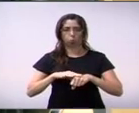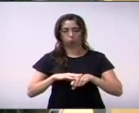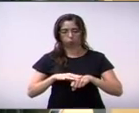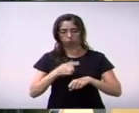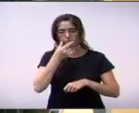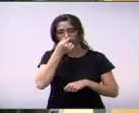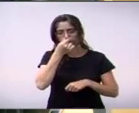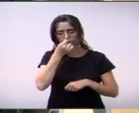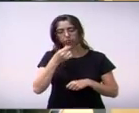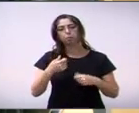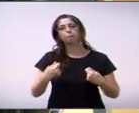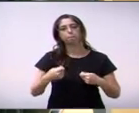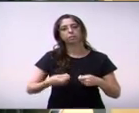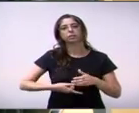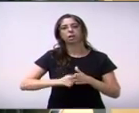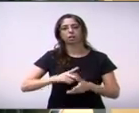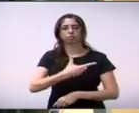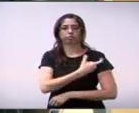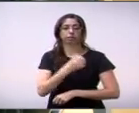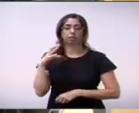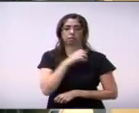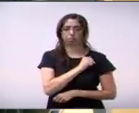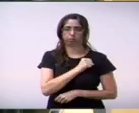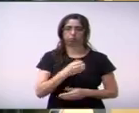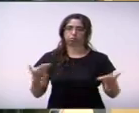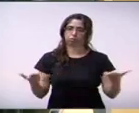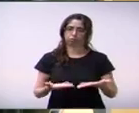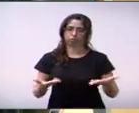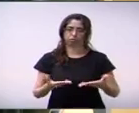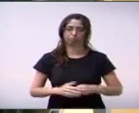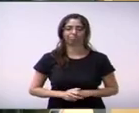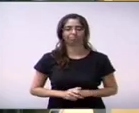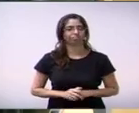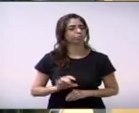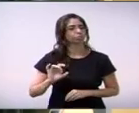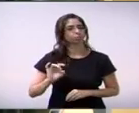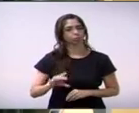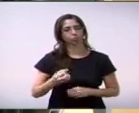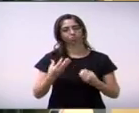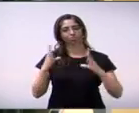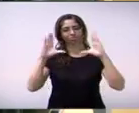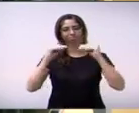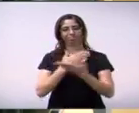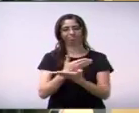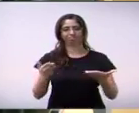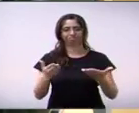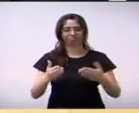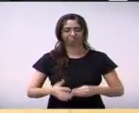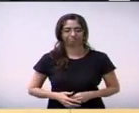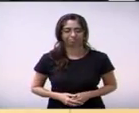questão da vacinação contra a gripe no nosso município. É o que eu tenho a dizer. Uma boa noite a todos.